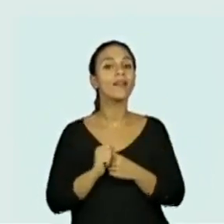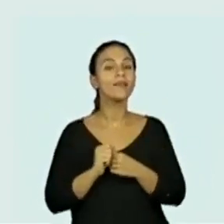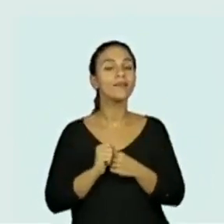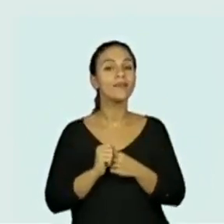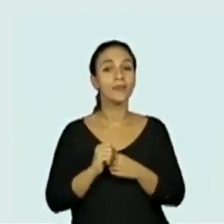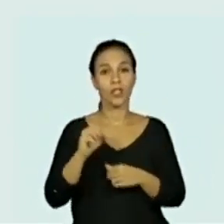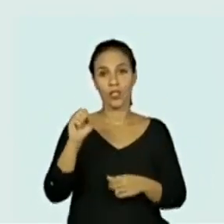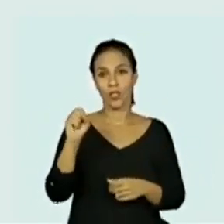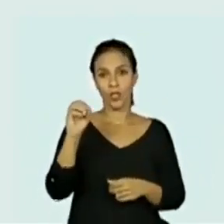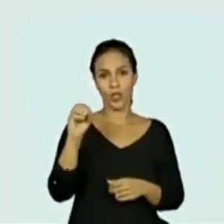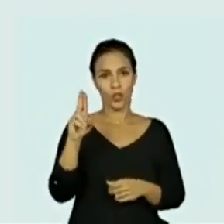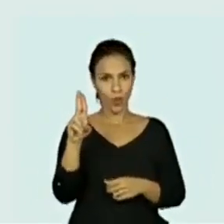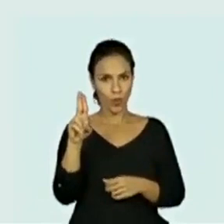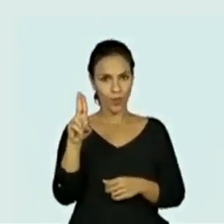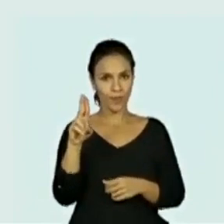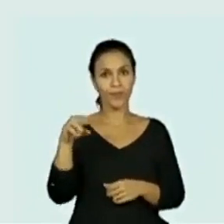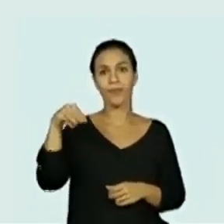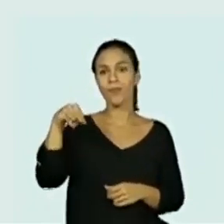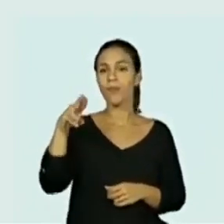Sou multiplicador.